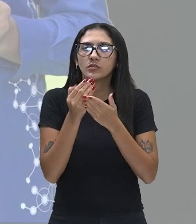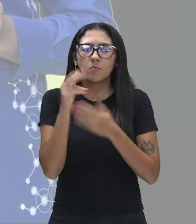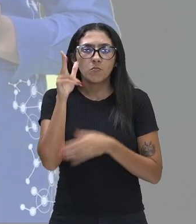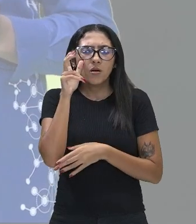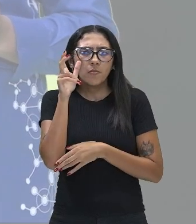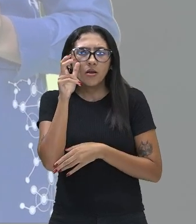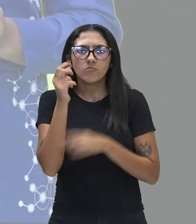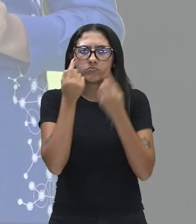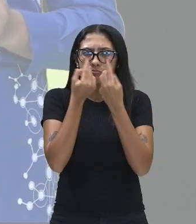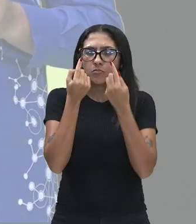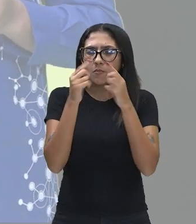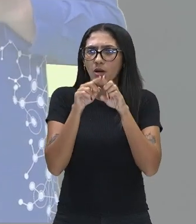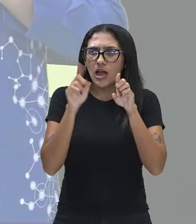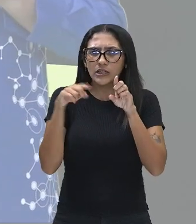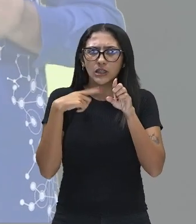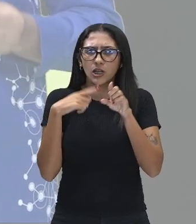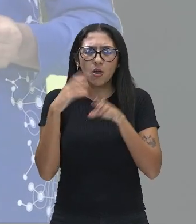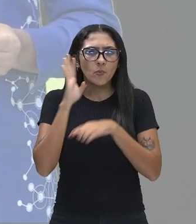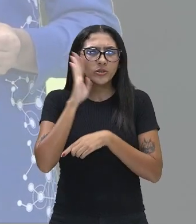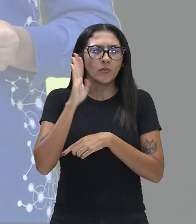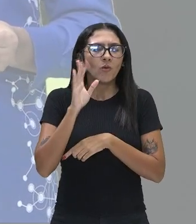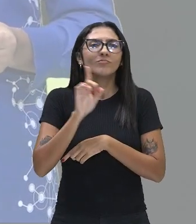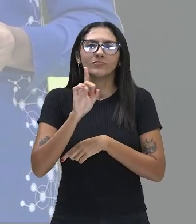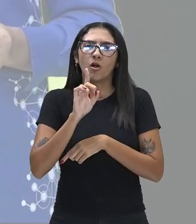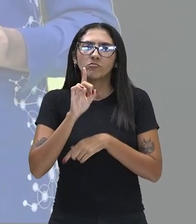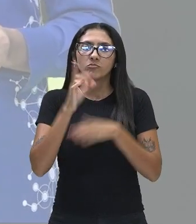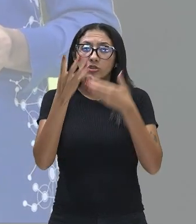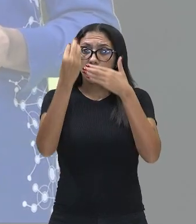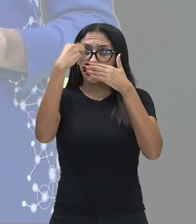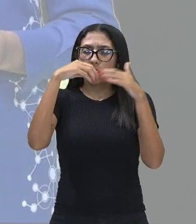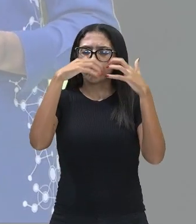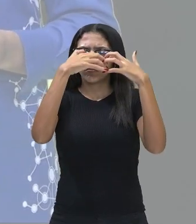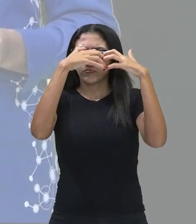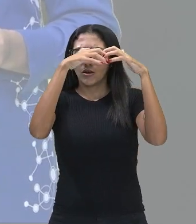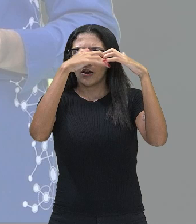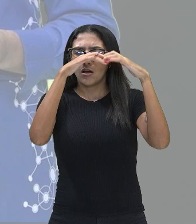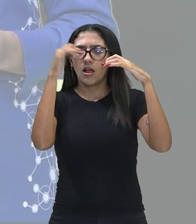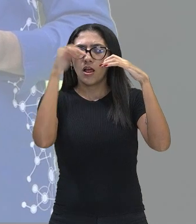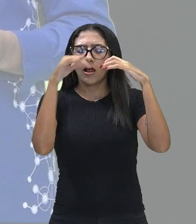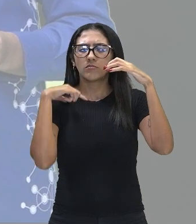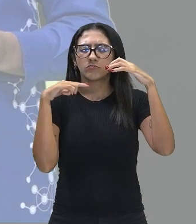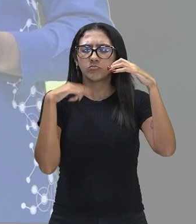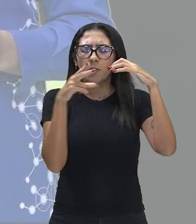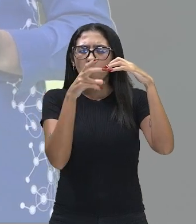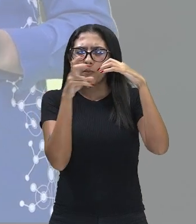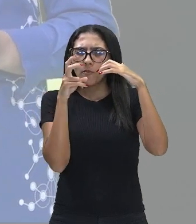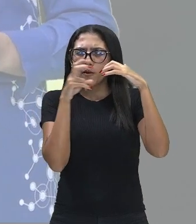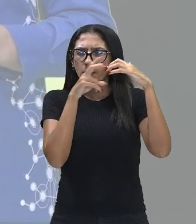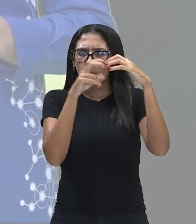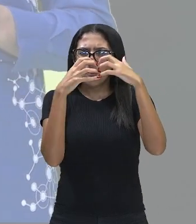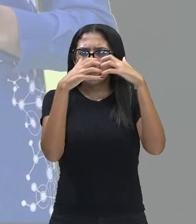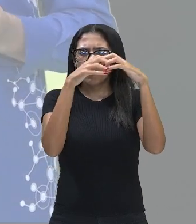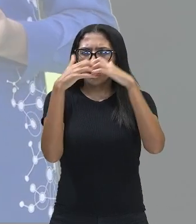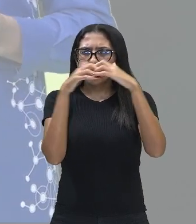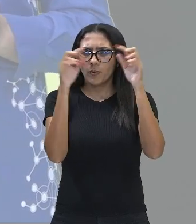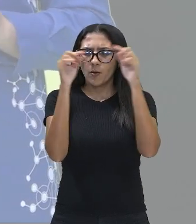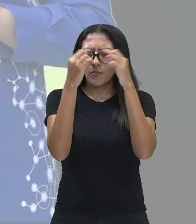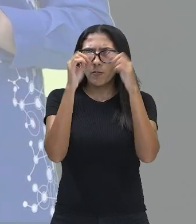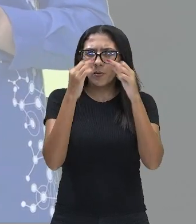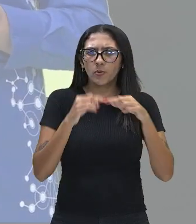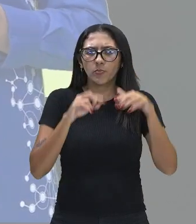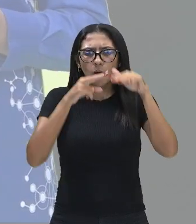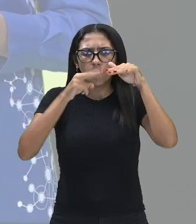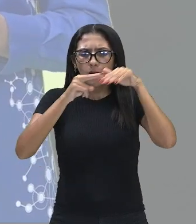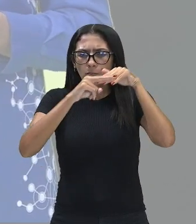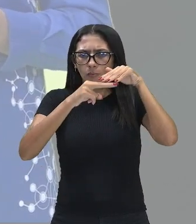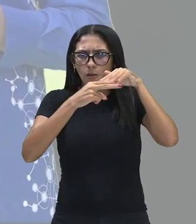finalizada nele. É o nosso cérebro que vai interpretar esses sinais que foram recebidos e dizer para a gente